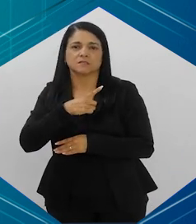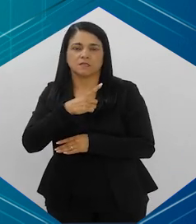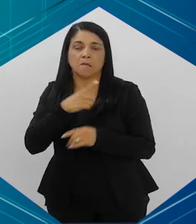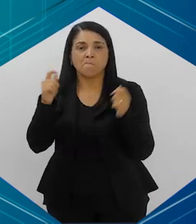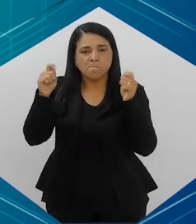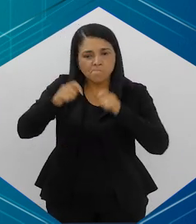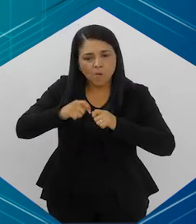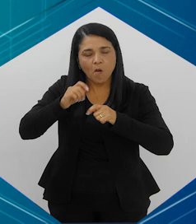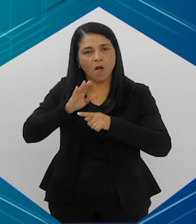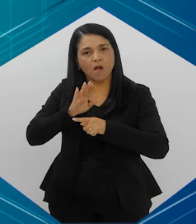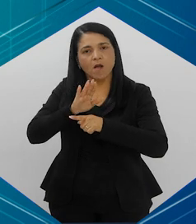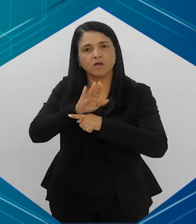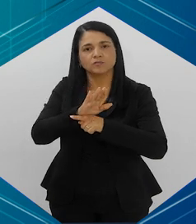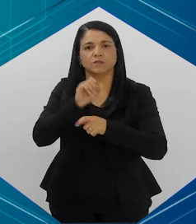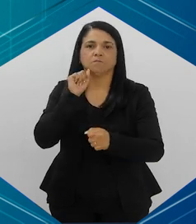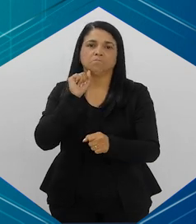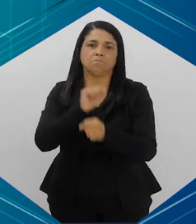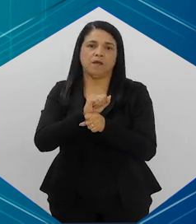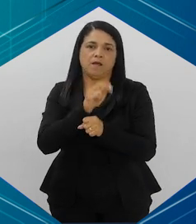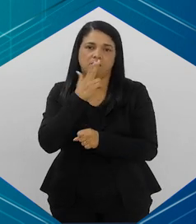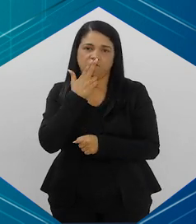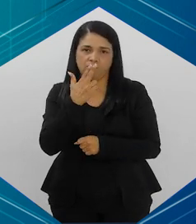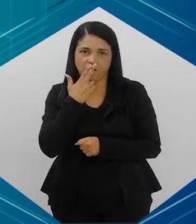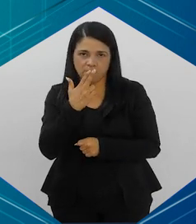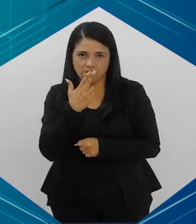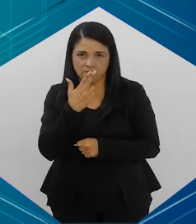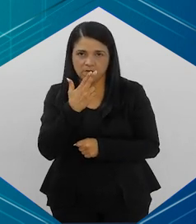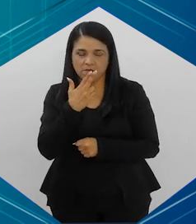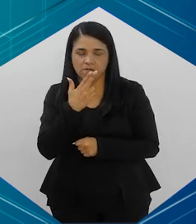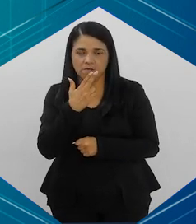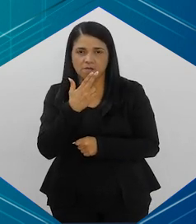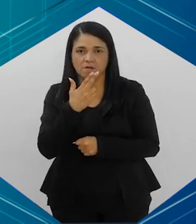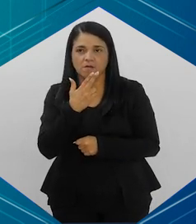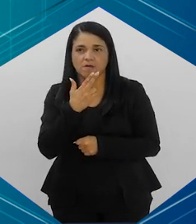e que podem ajudar a gente a parar de fumar, né,